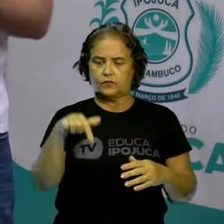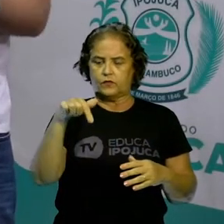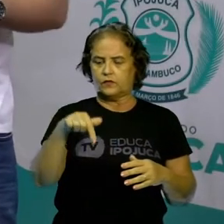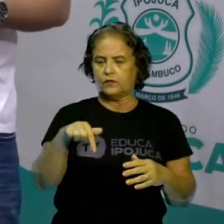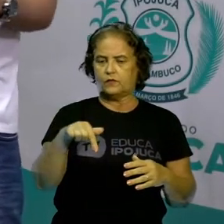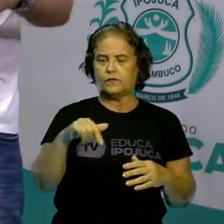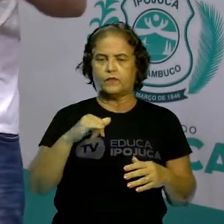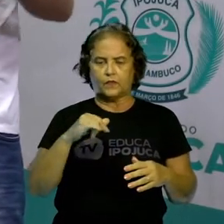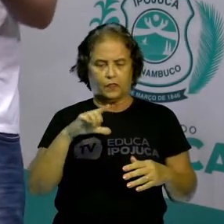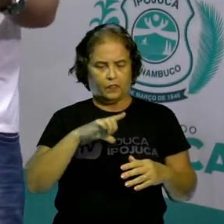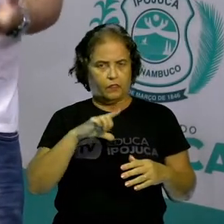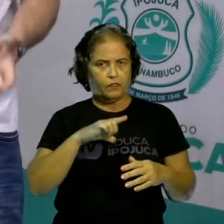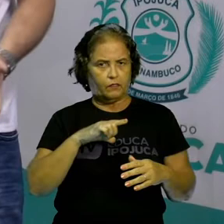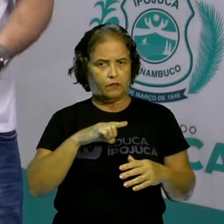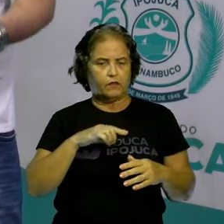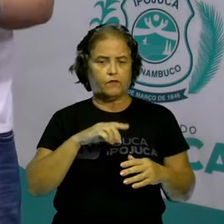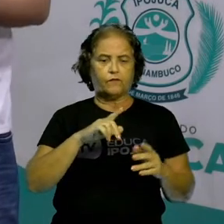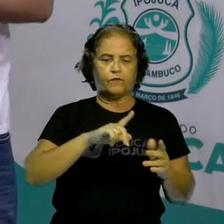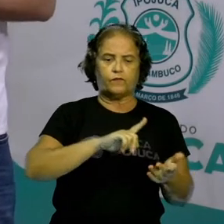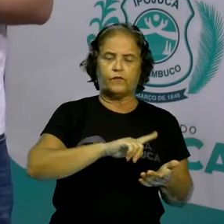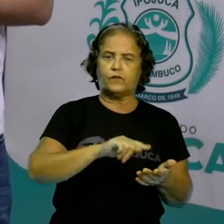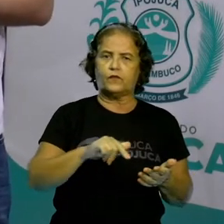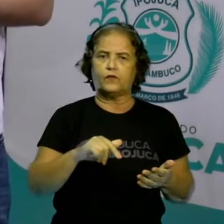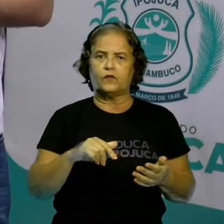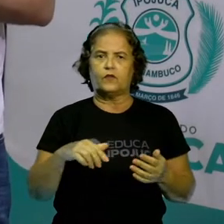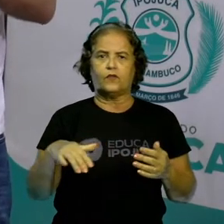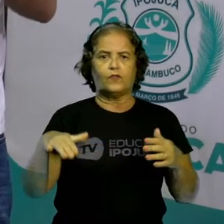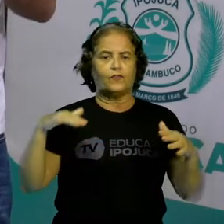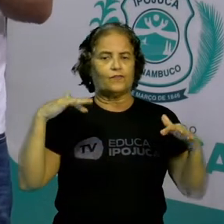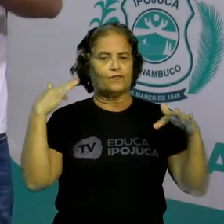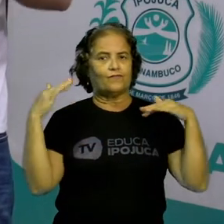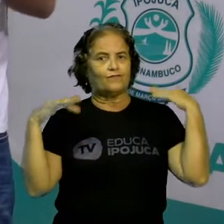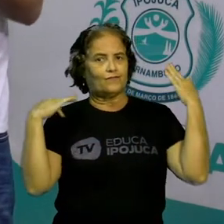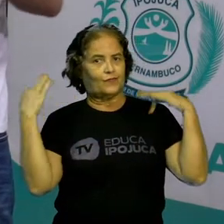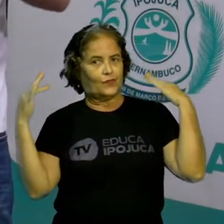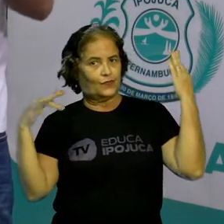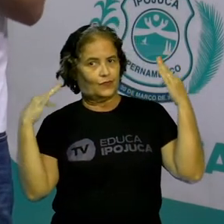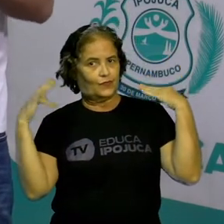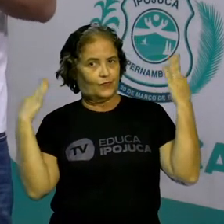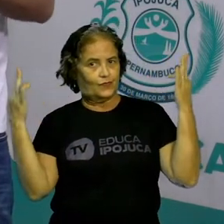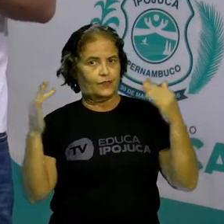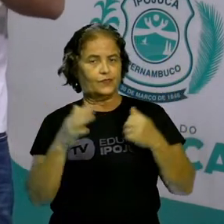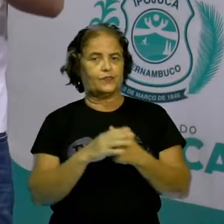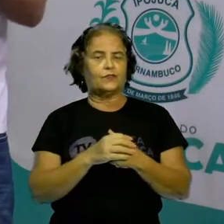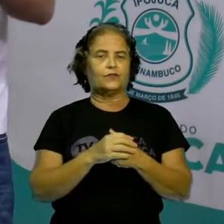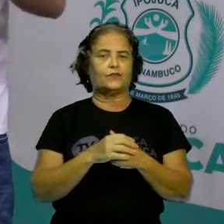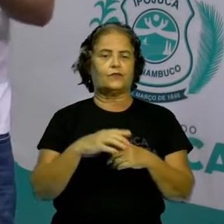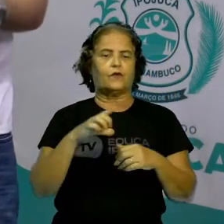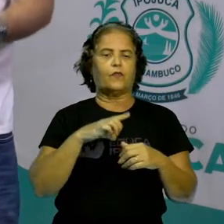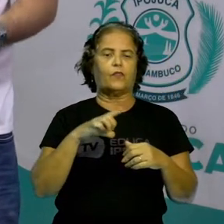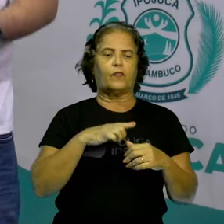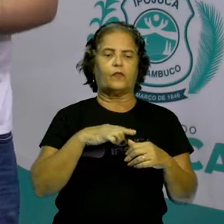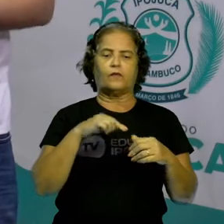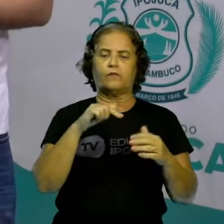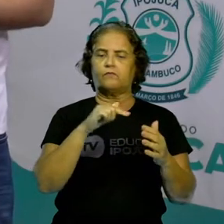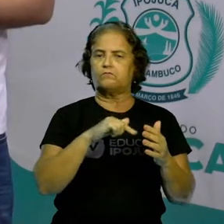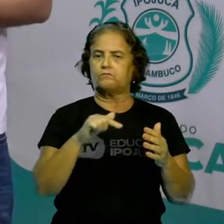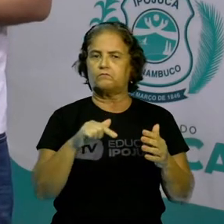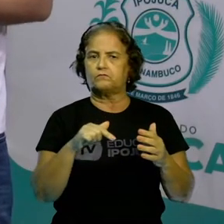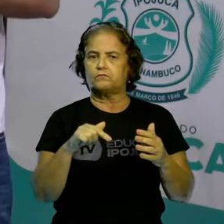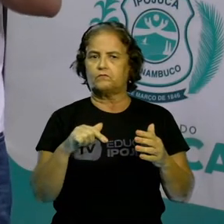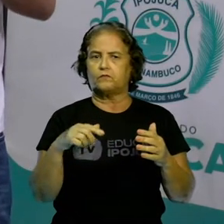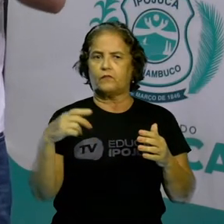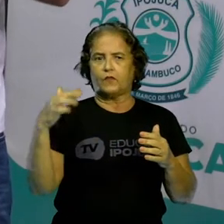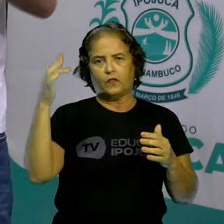importantes pontos turísticos, nós temos aqui importantes pontos culturais, nós